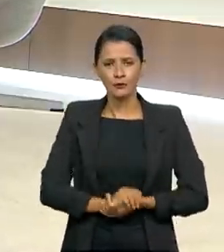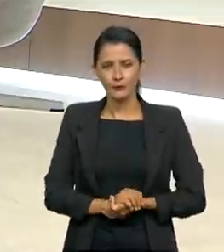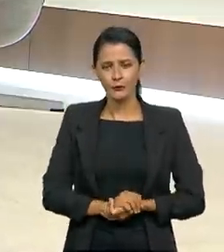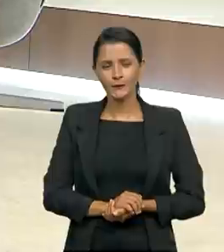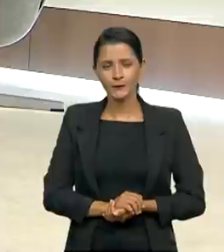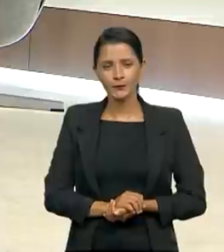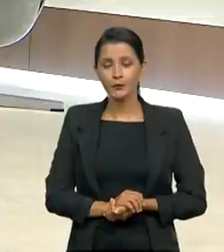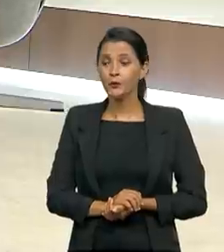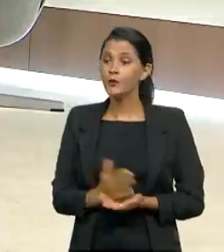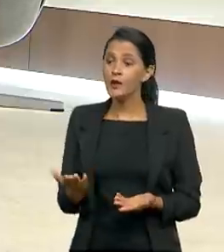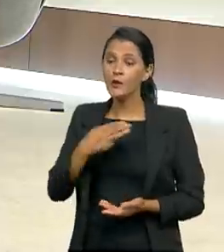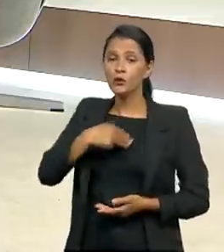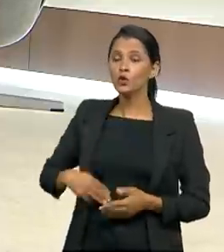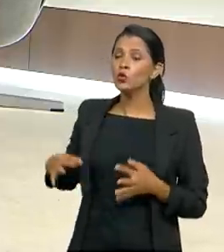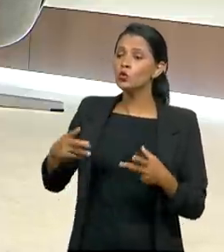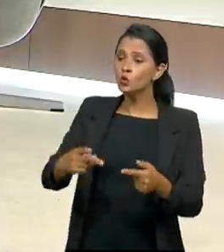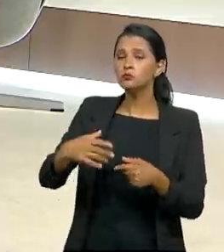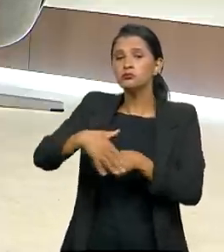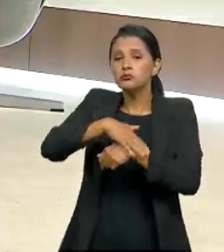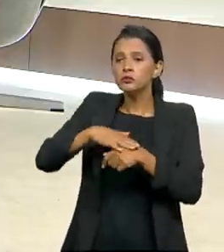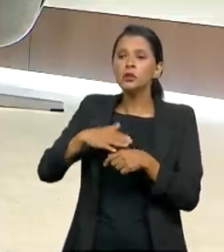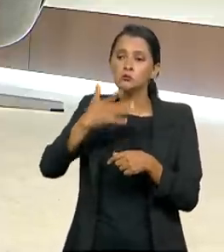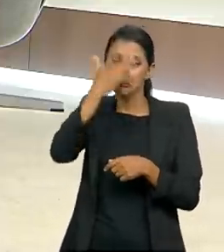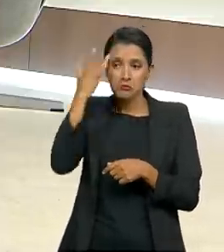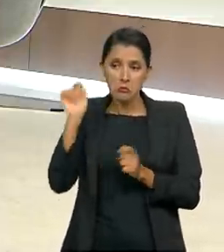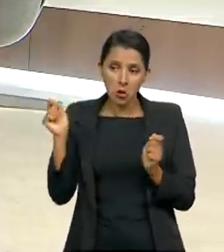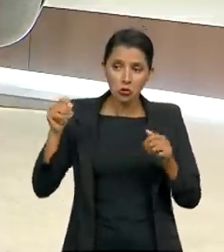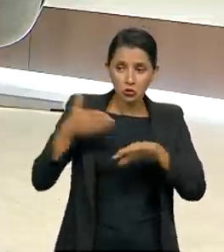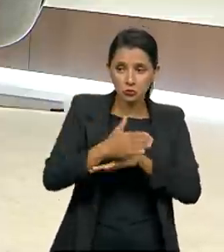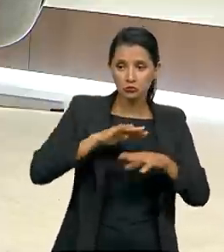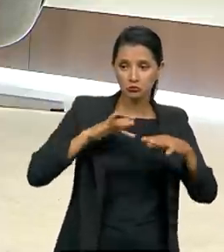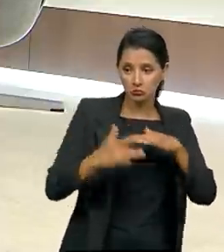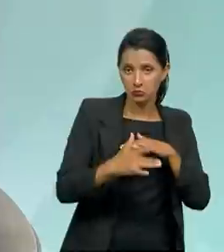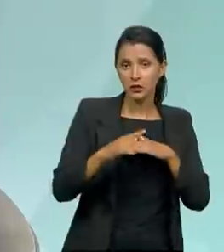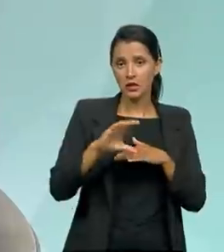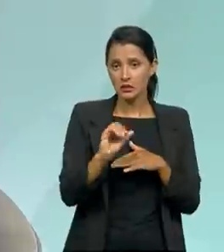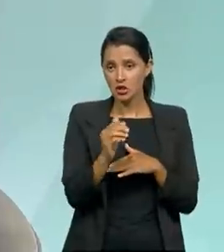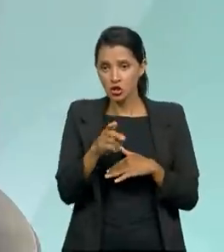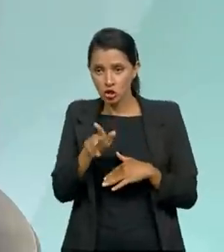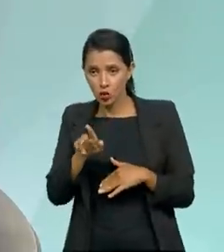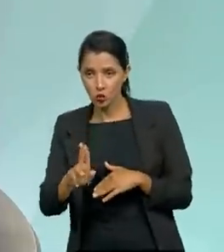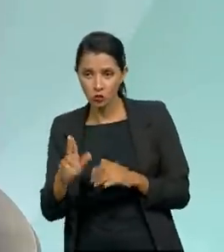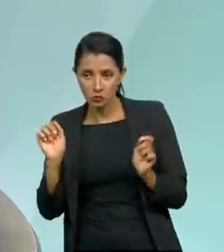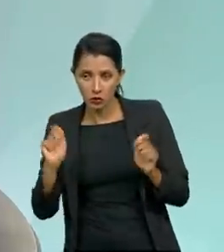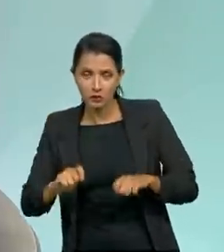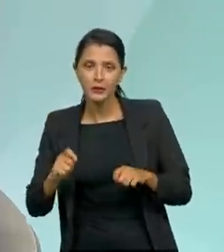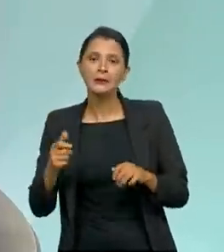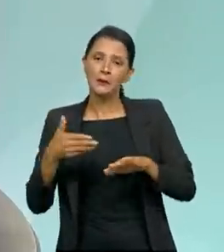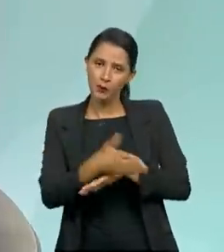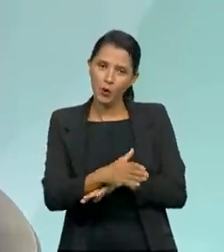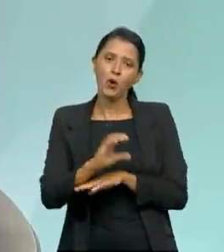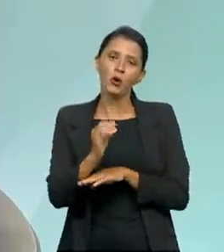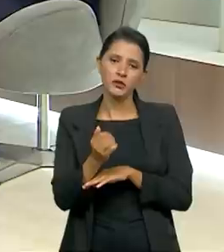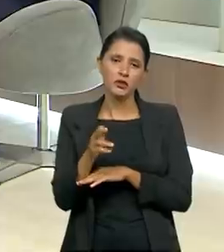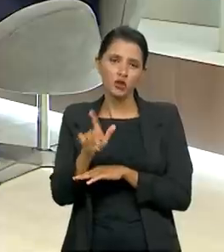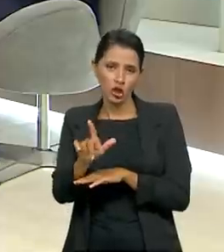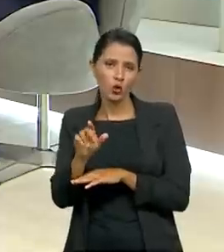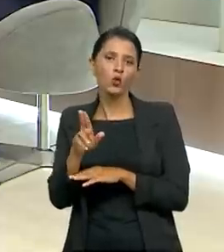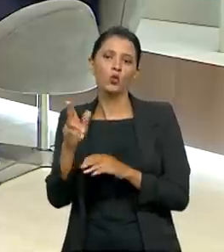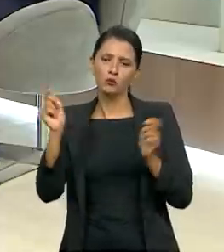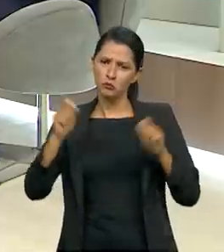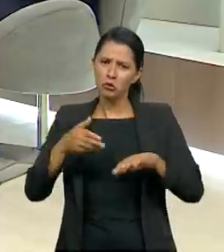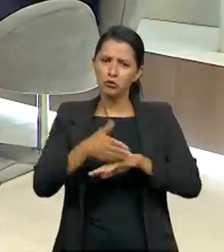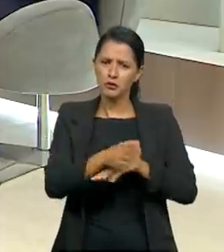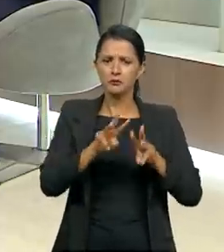tudo o a gente conversou aqui, as pessoas podem encontrar nas redes sociais da Contradoria? Podem. Podem encontrar, podem entrar lá na nossa página da CGU.